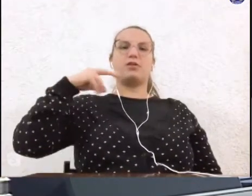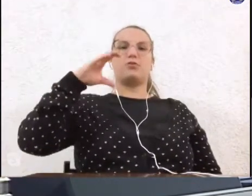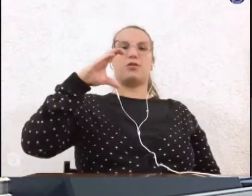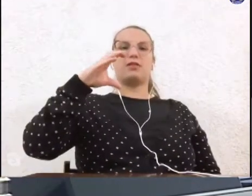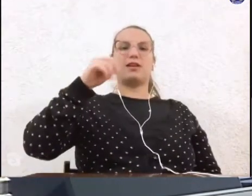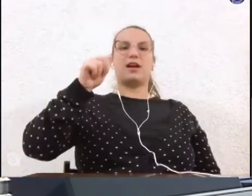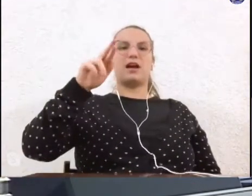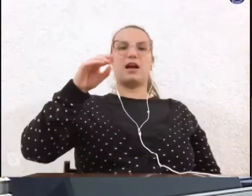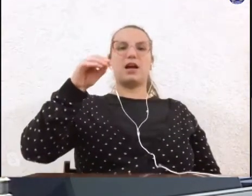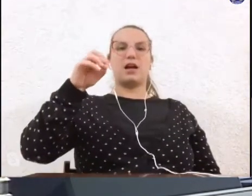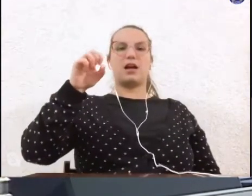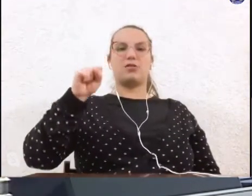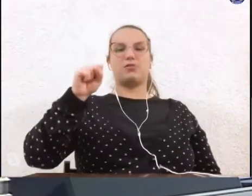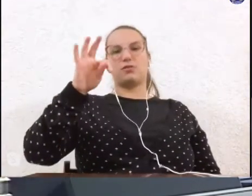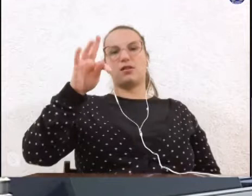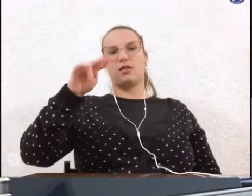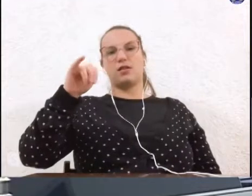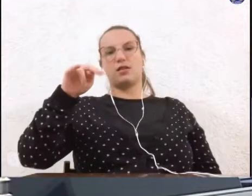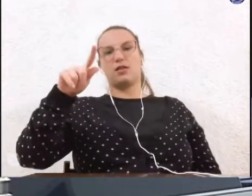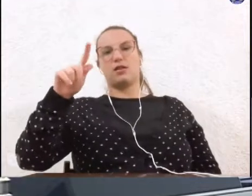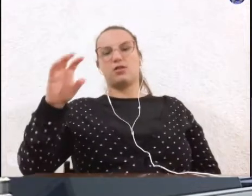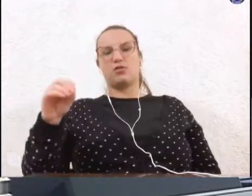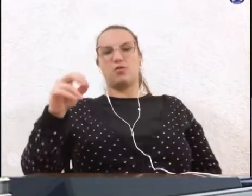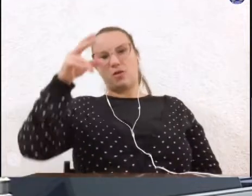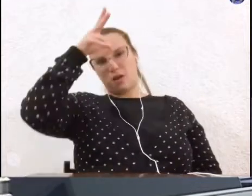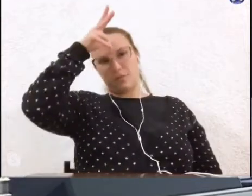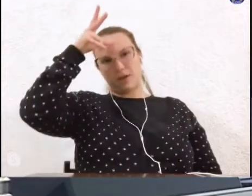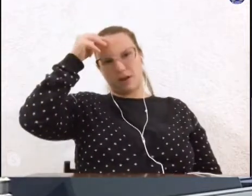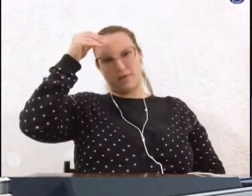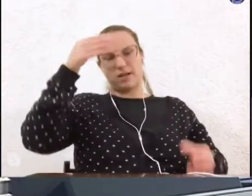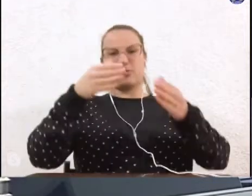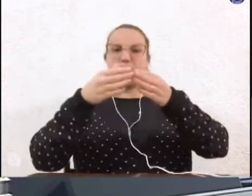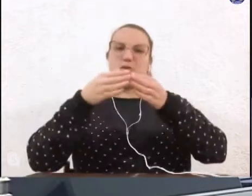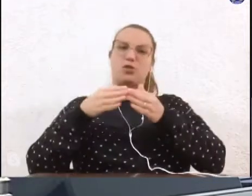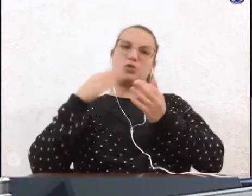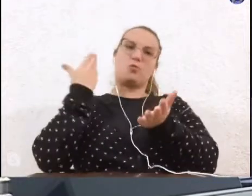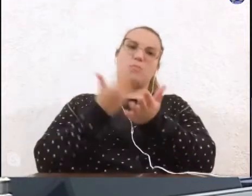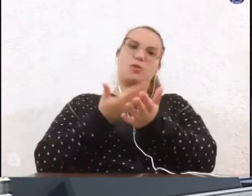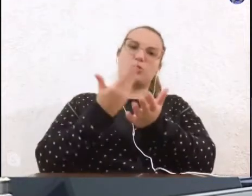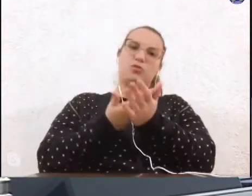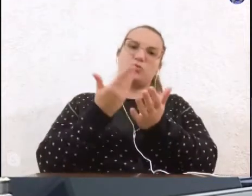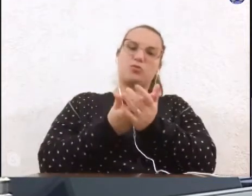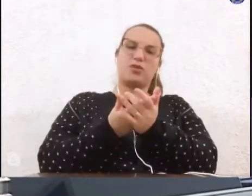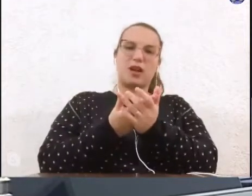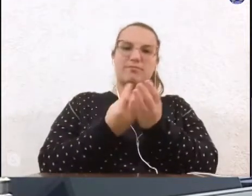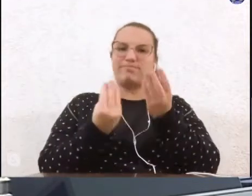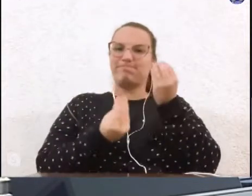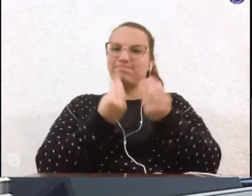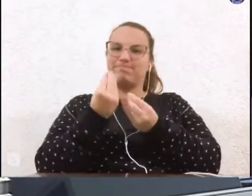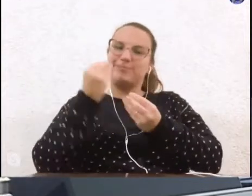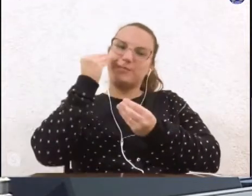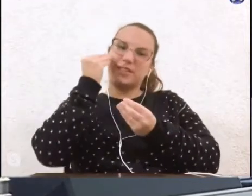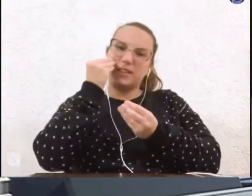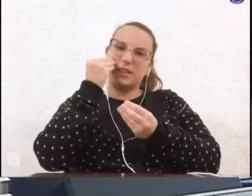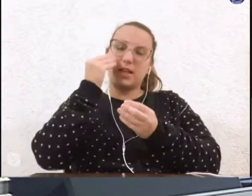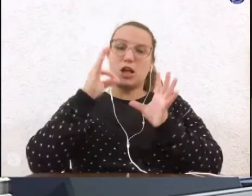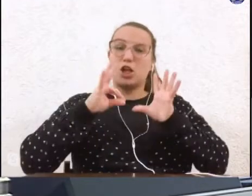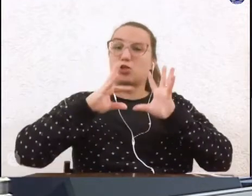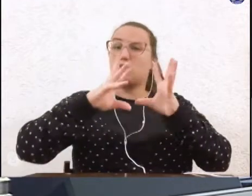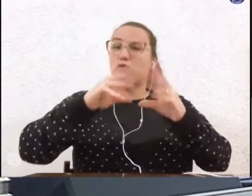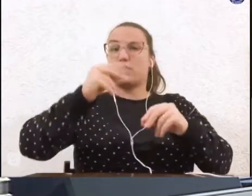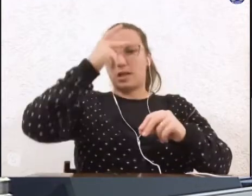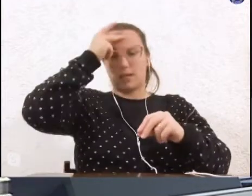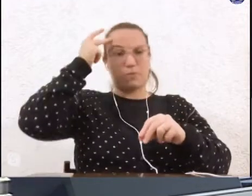ao prefeito solicitando estudar meios para que todas as pessoas tenham acesso